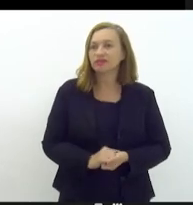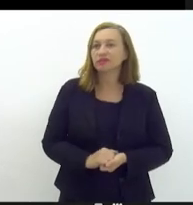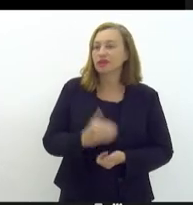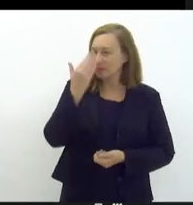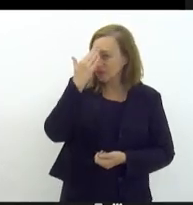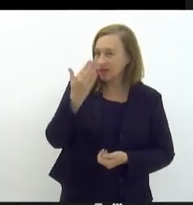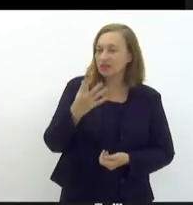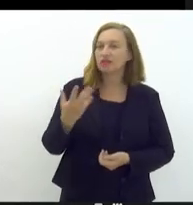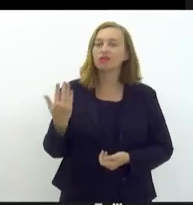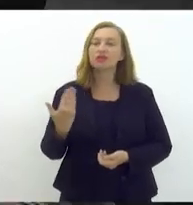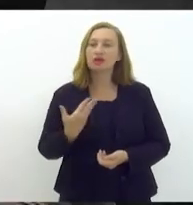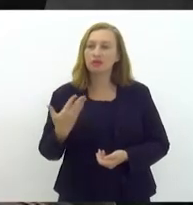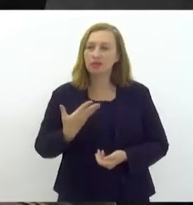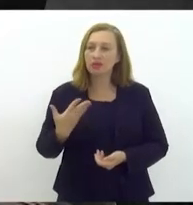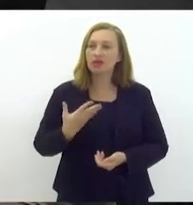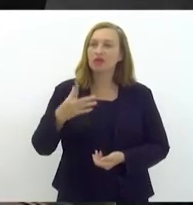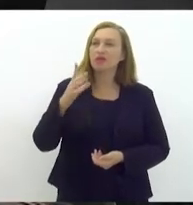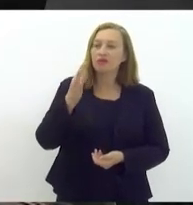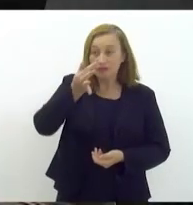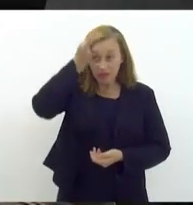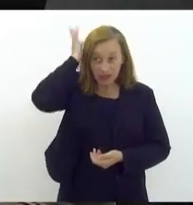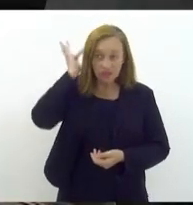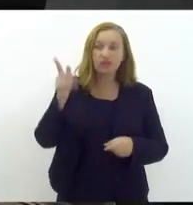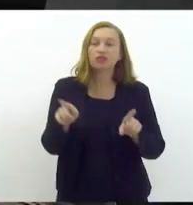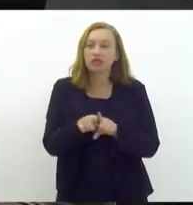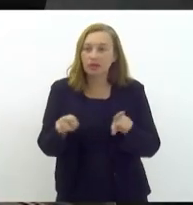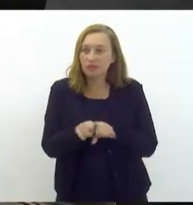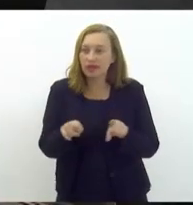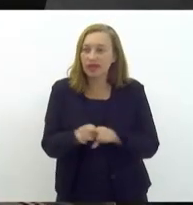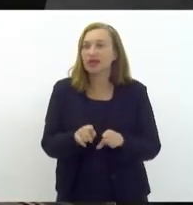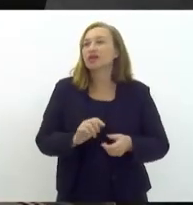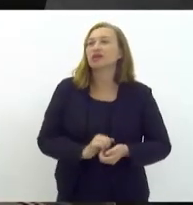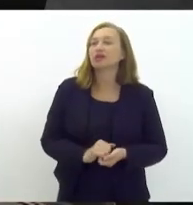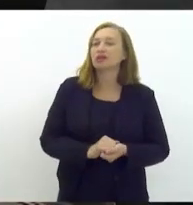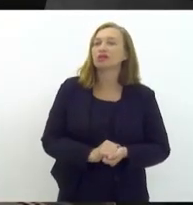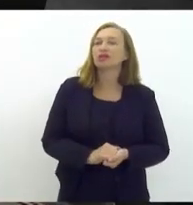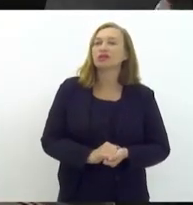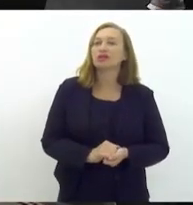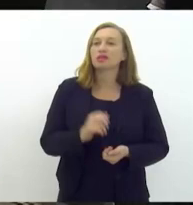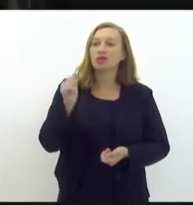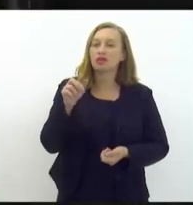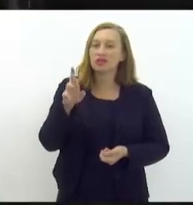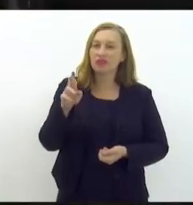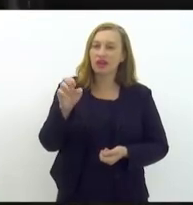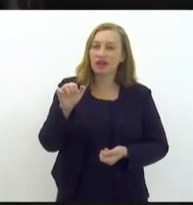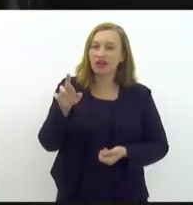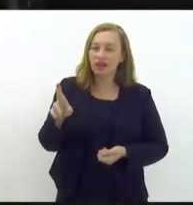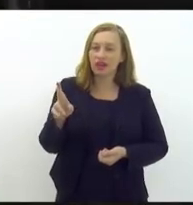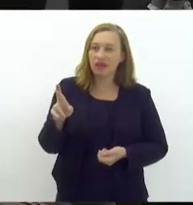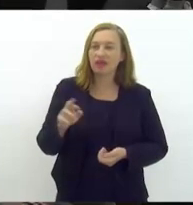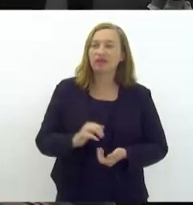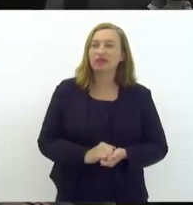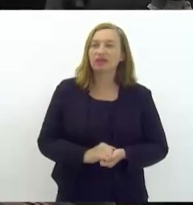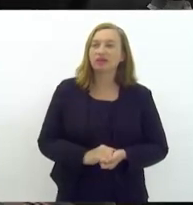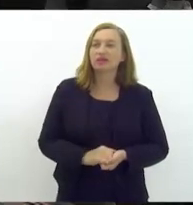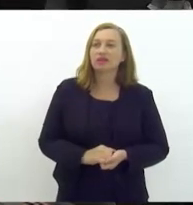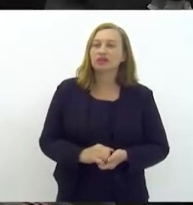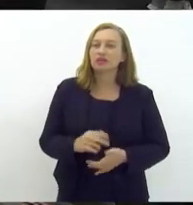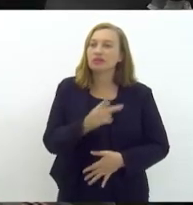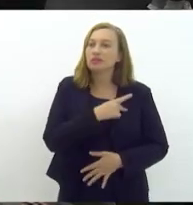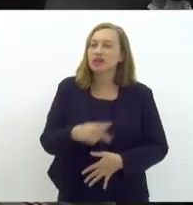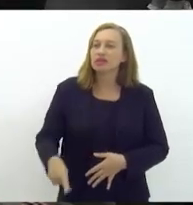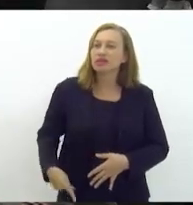nosso amigo Fred Pacheco. Deputado Fred Pacheco também. Roderick Reis. Fred Pacheco. Presidente.